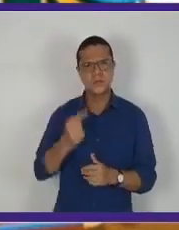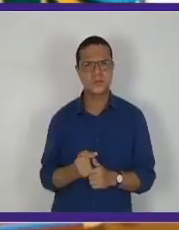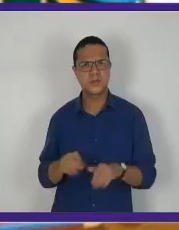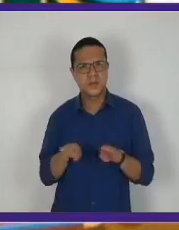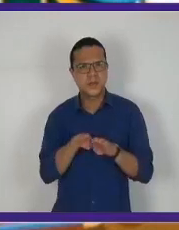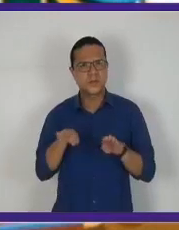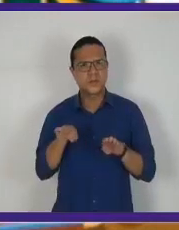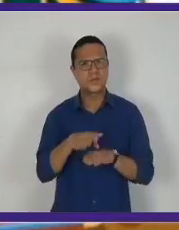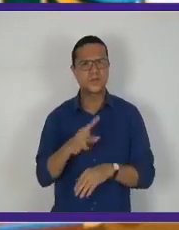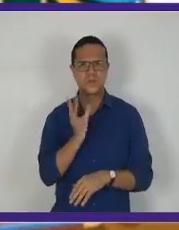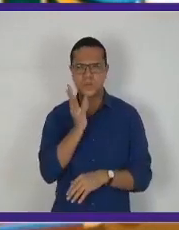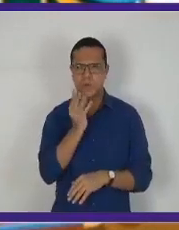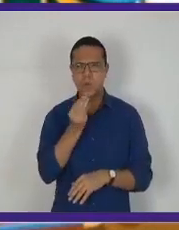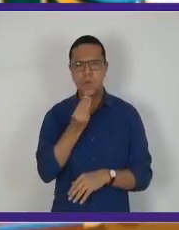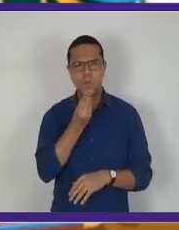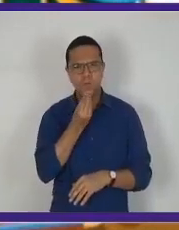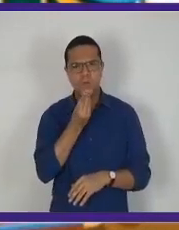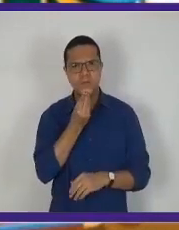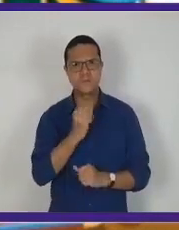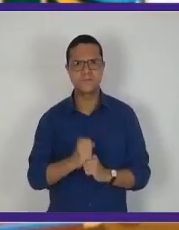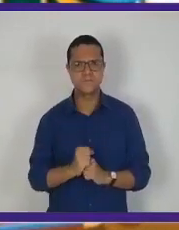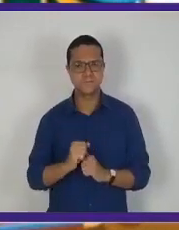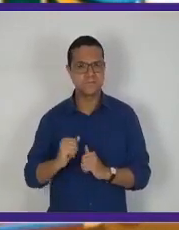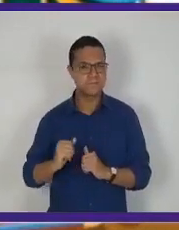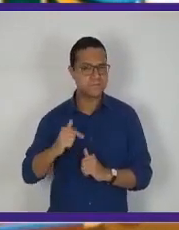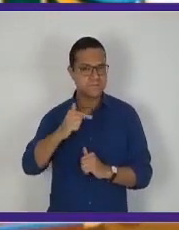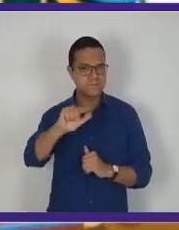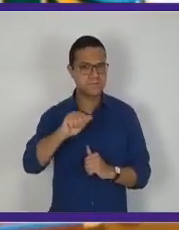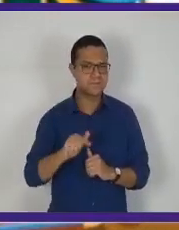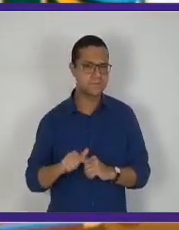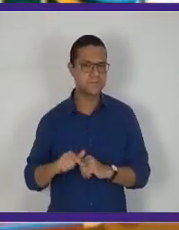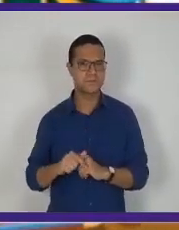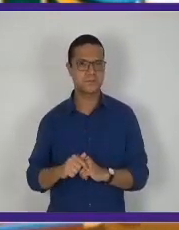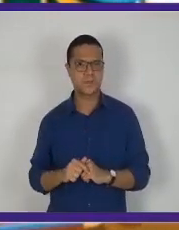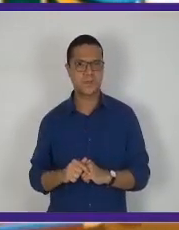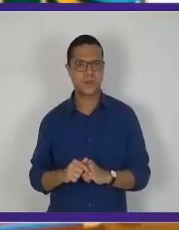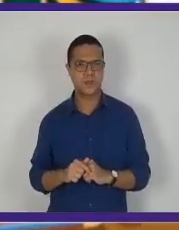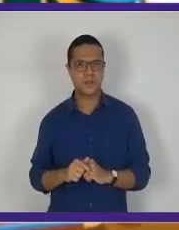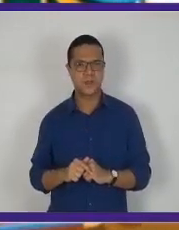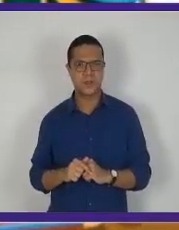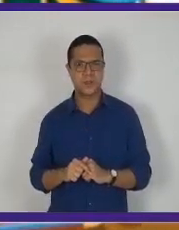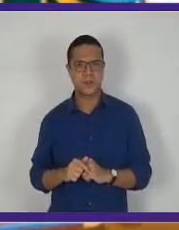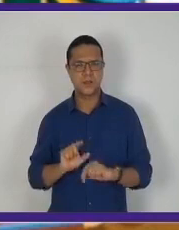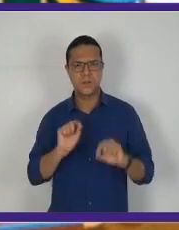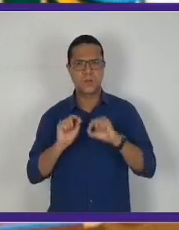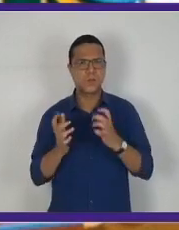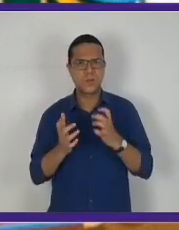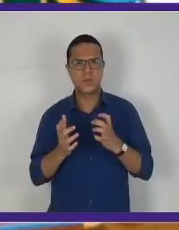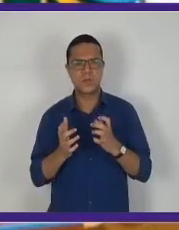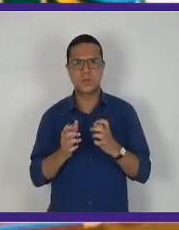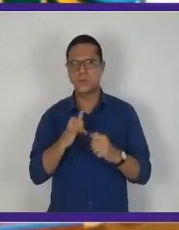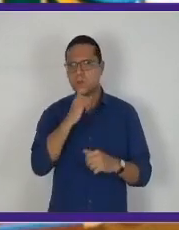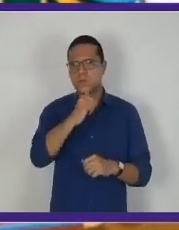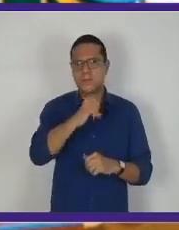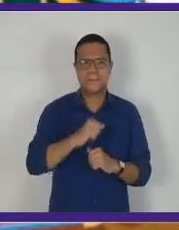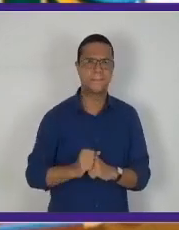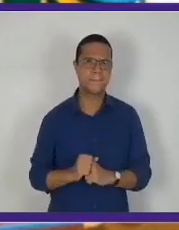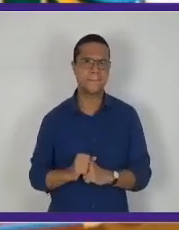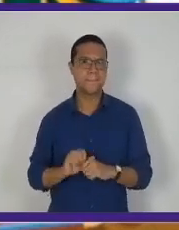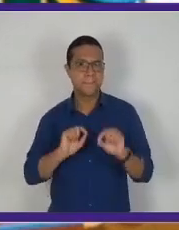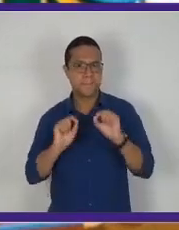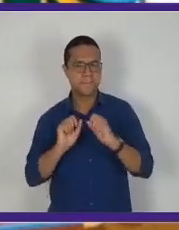refletir sobre o conhecimento. No próximo. E aí, que eu quero dizer para vocês?